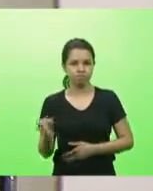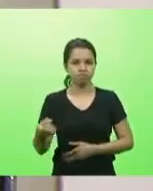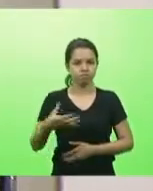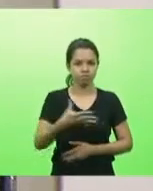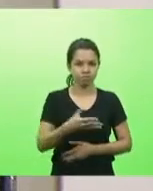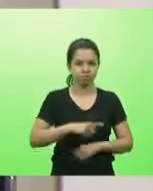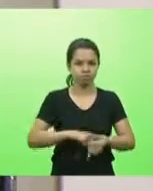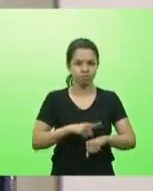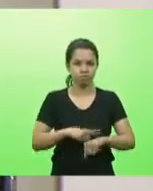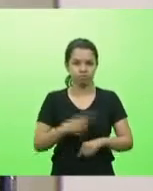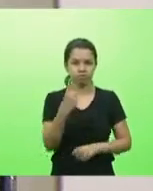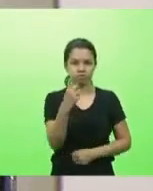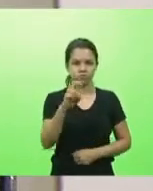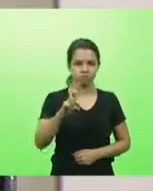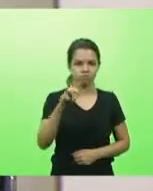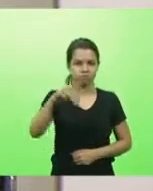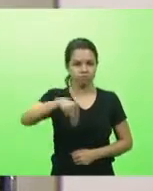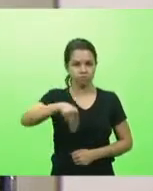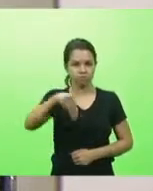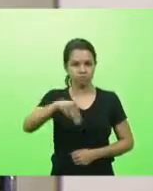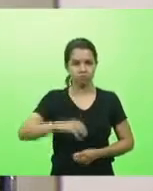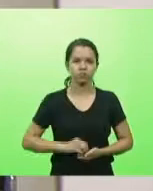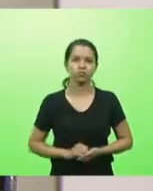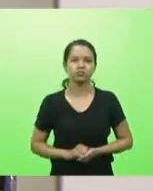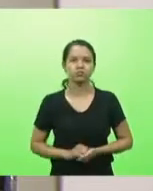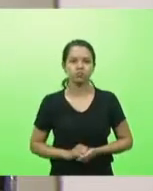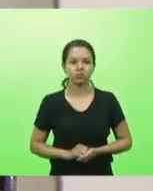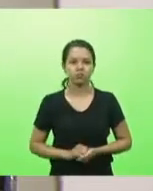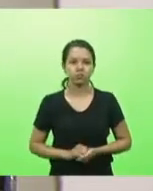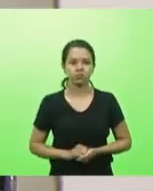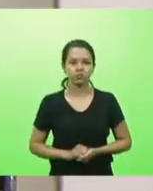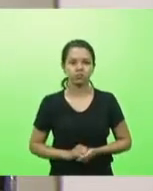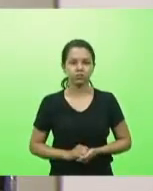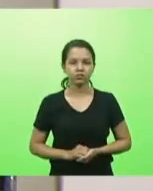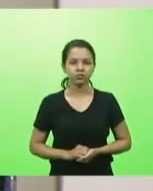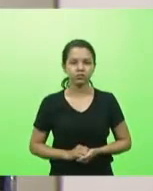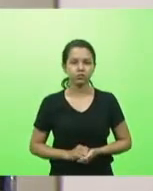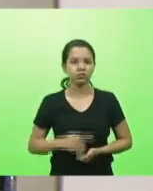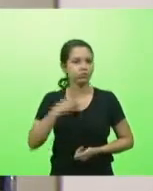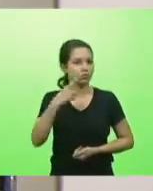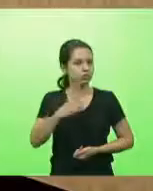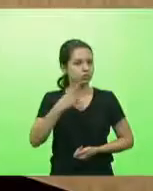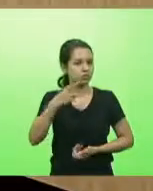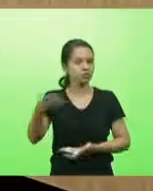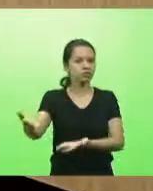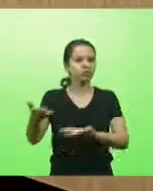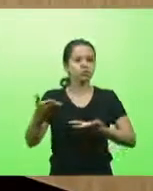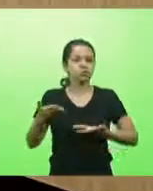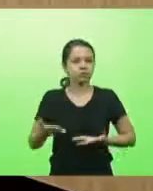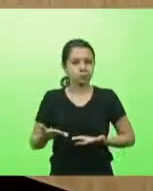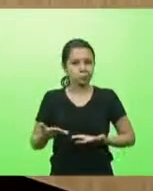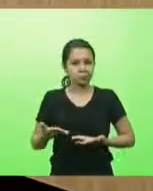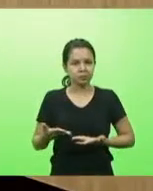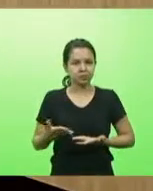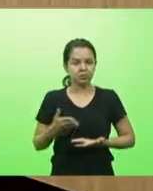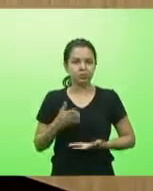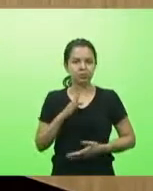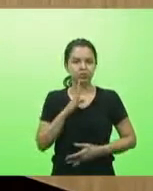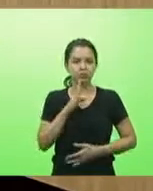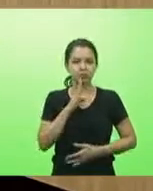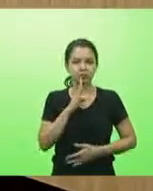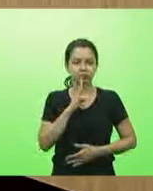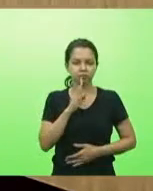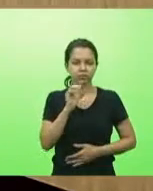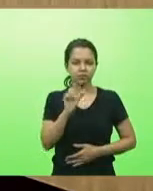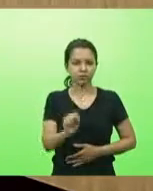tempo de 15 minutos fará uso da palavra deputado deputado Bruno e em